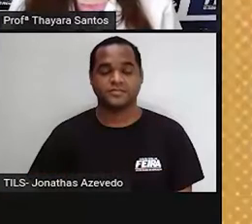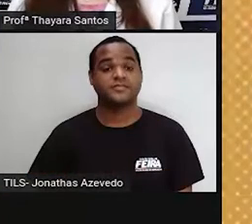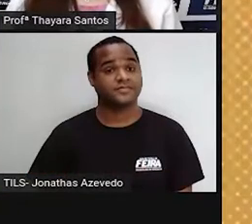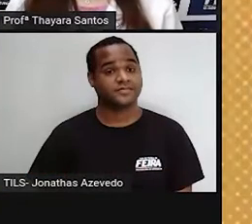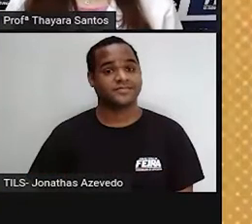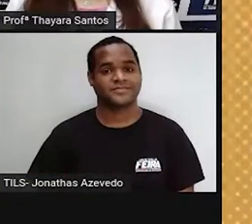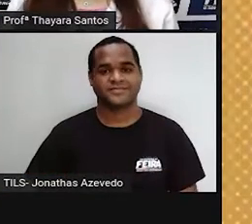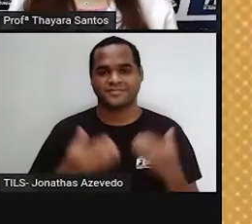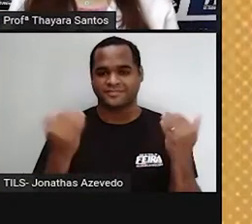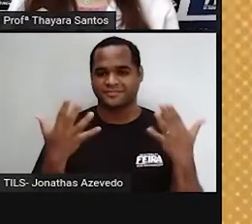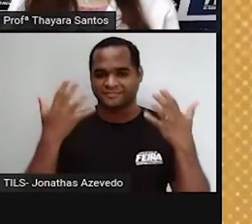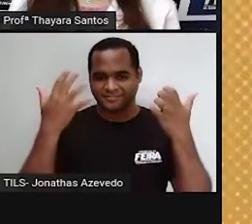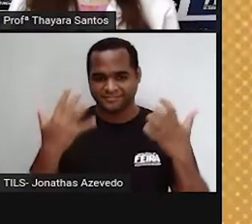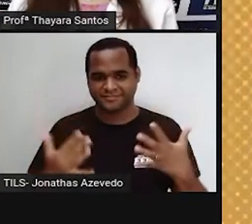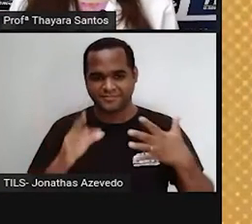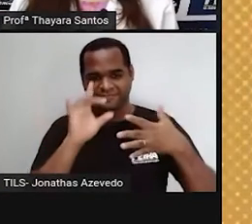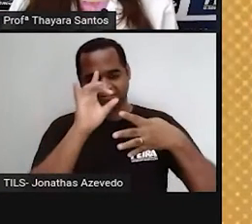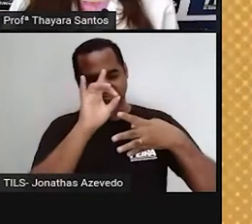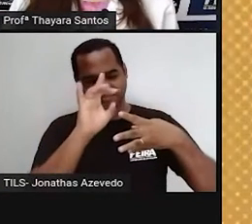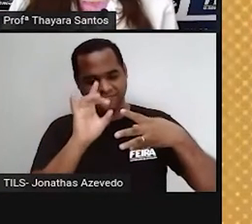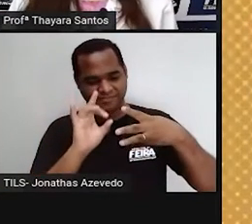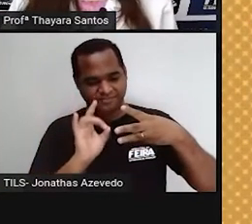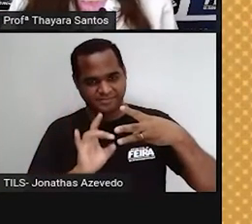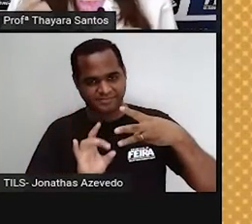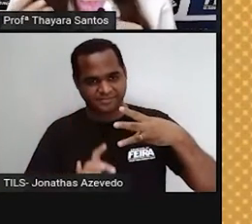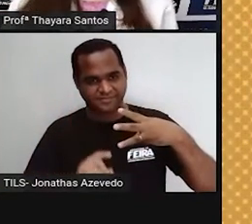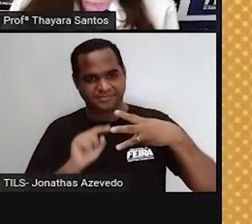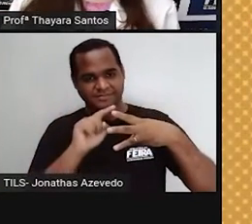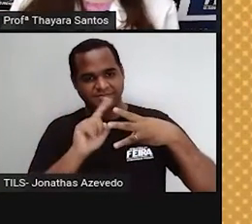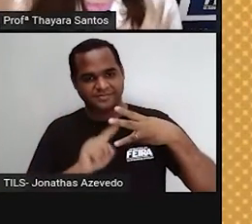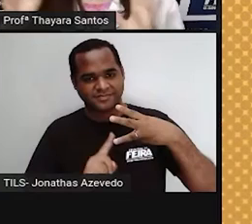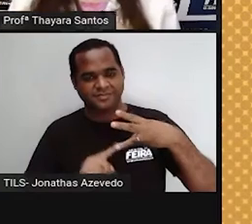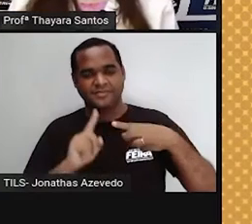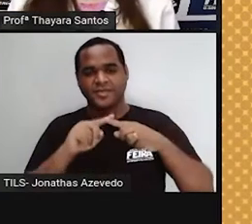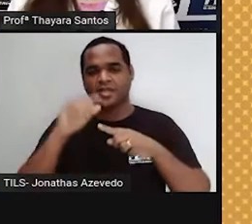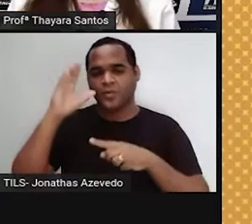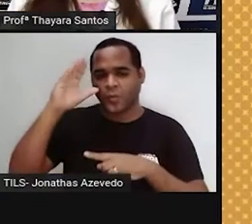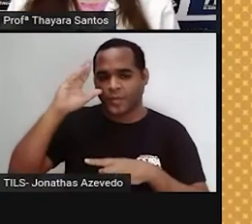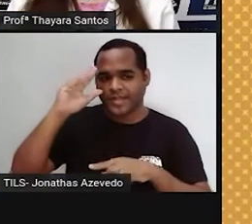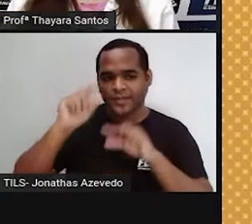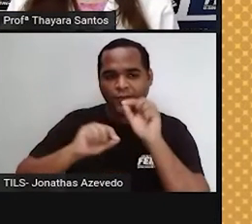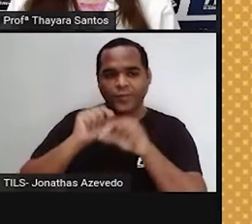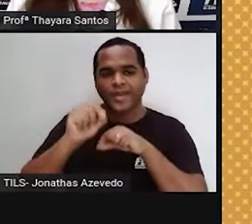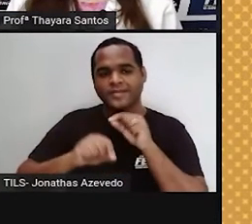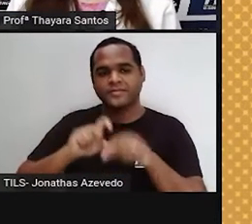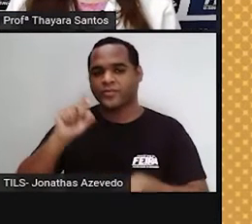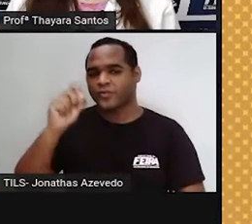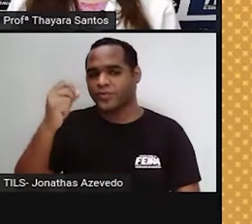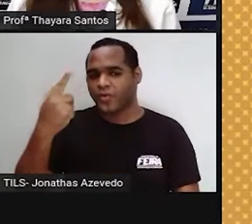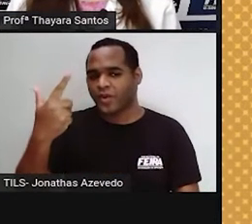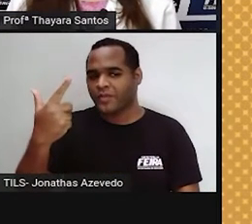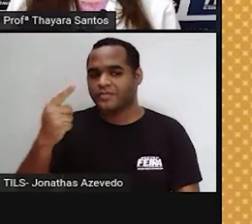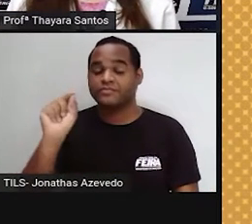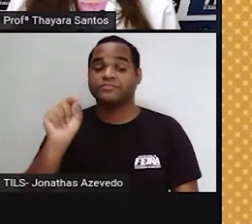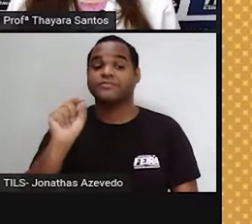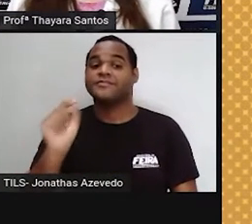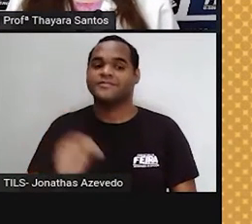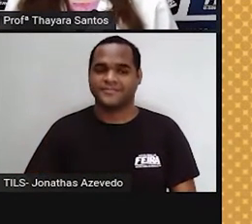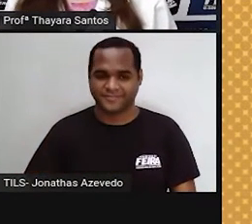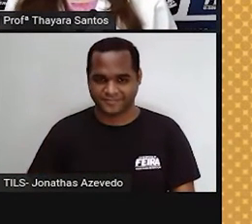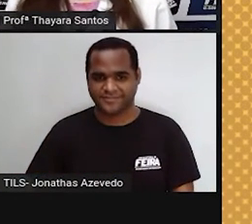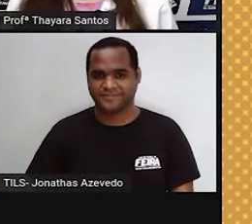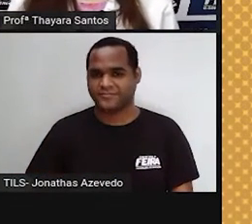E agora vamos lá pra algumas curiosidades aí sobre o sol. A gente já falou algumas, mas vamos falar sobre outras. Então, essas